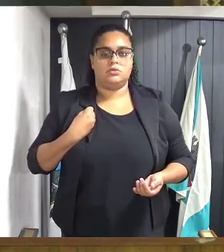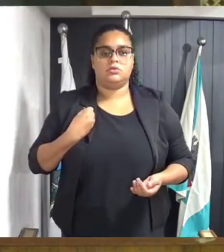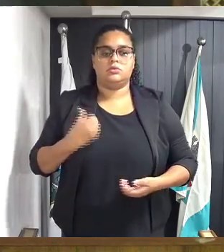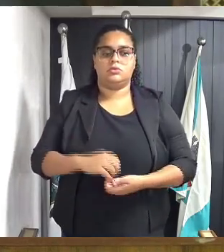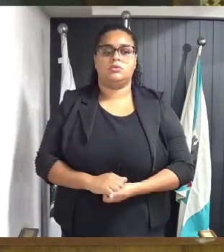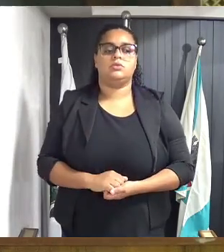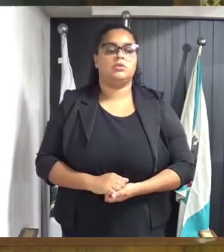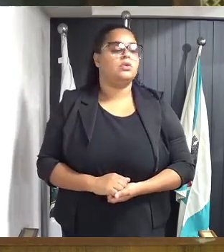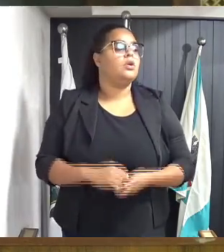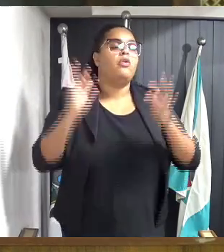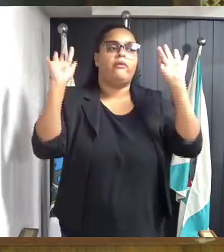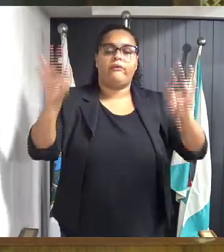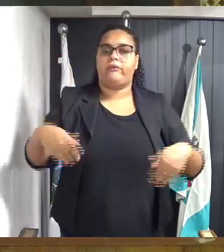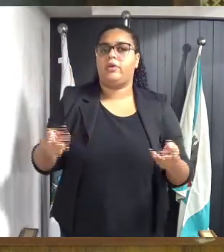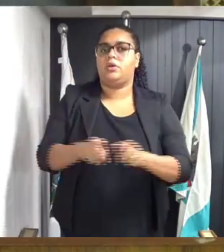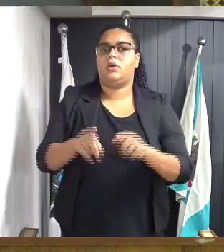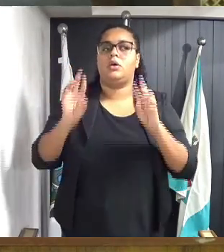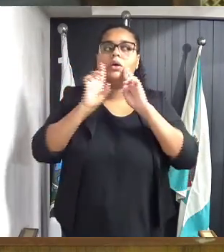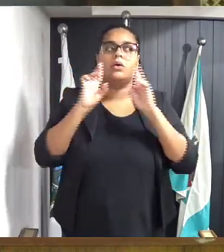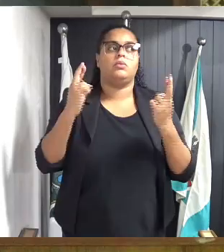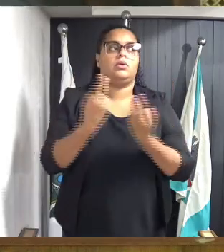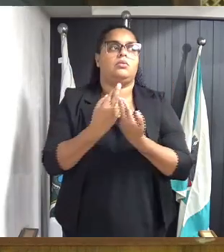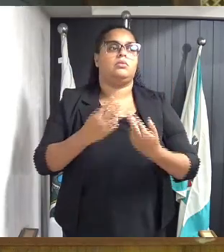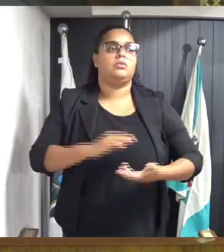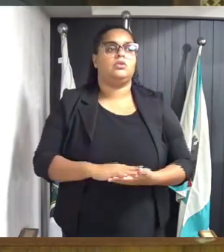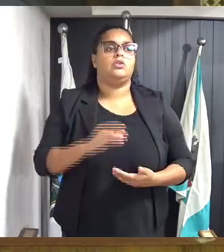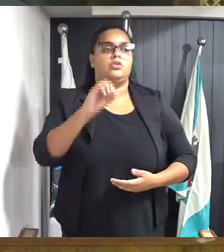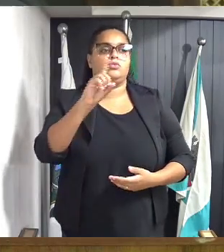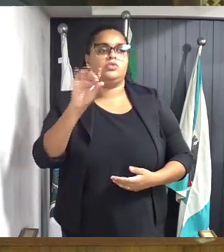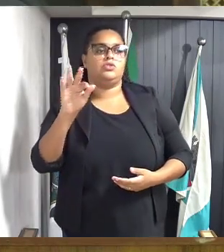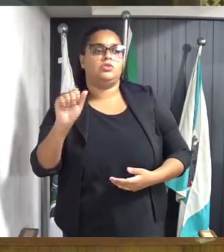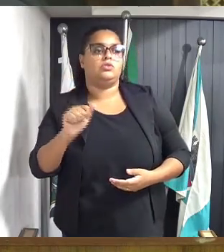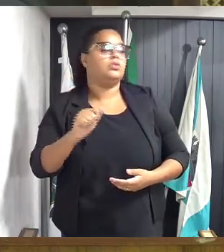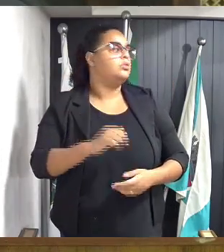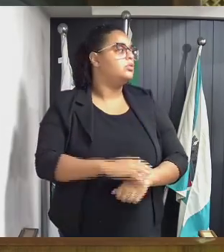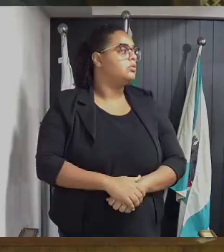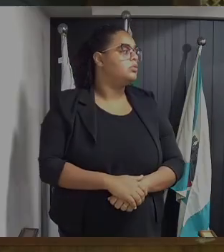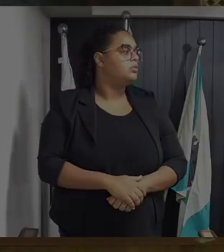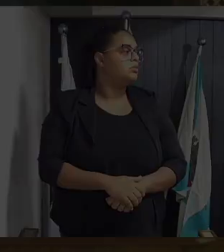damos por encerrado o nosso expediente.